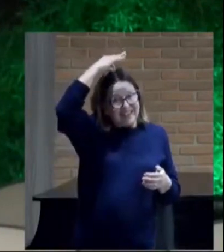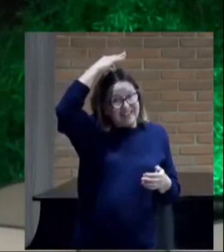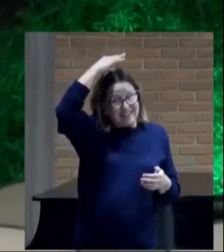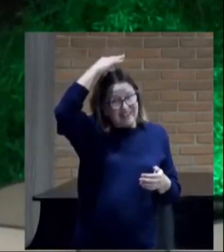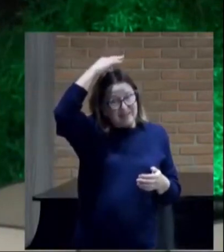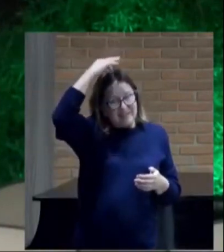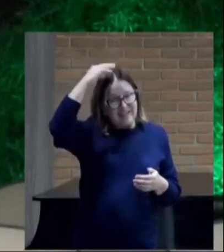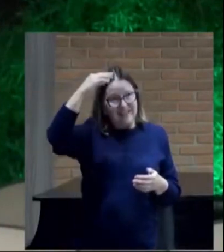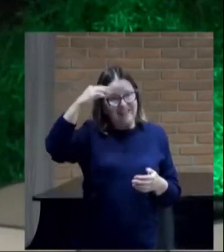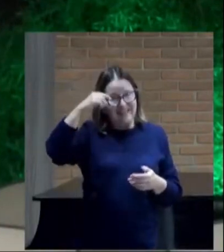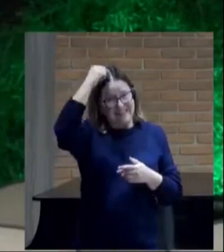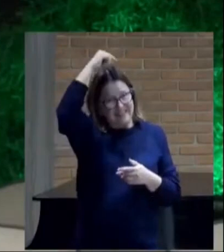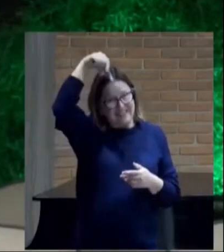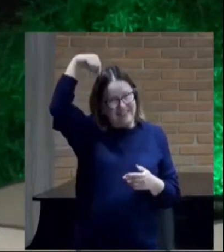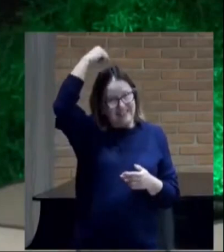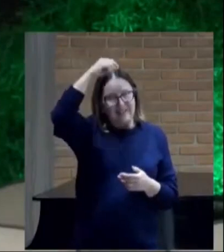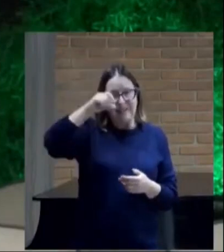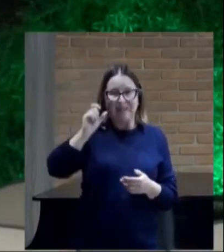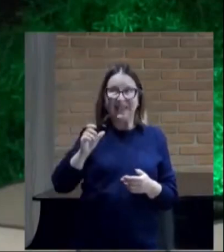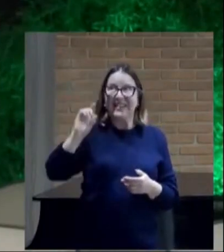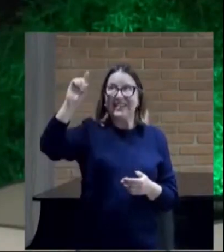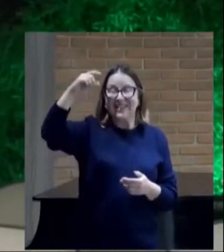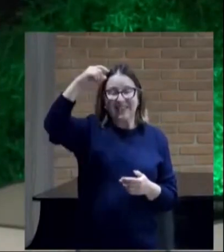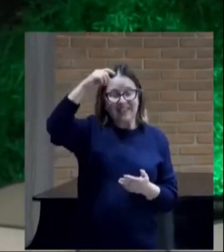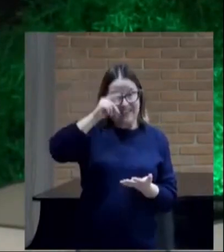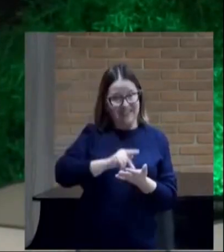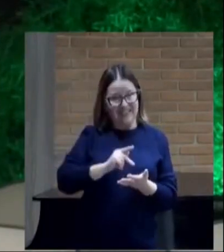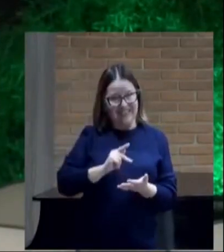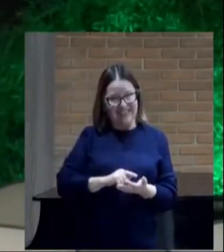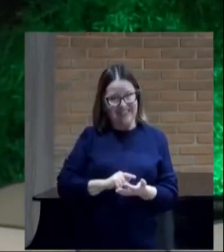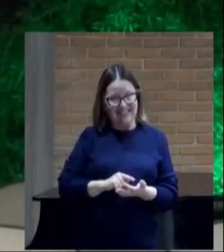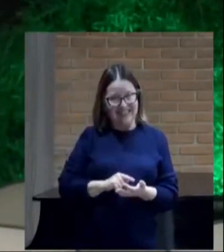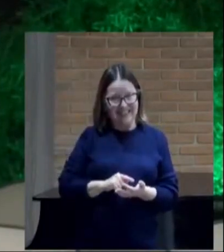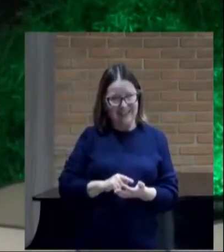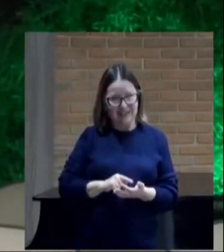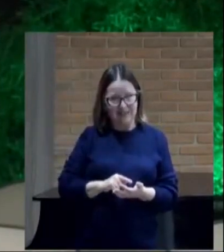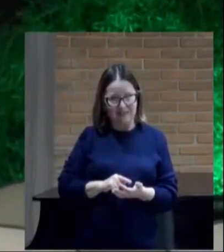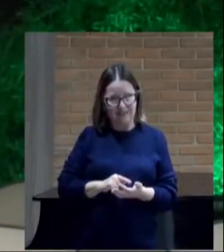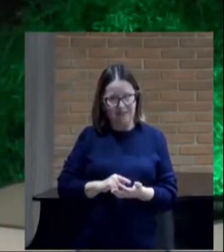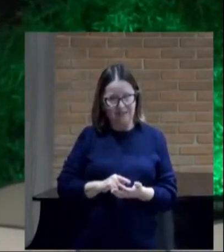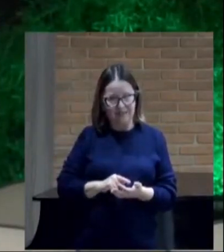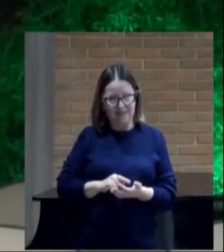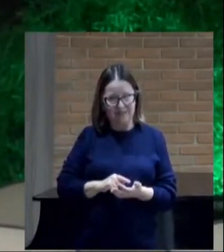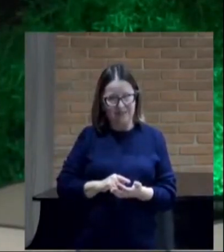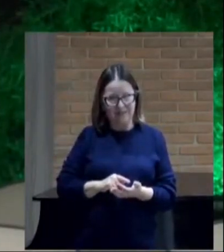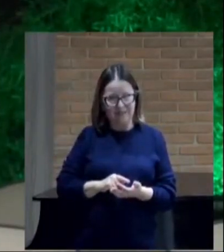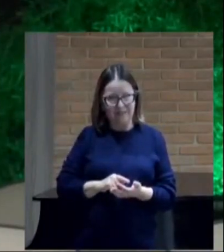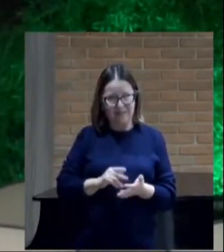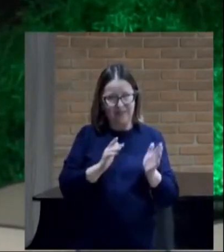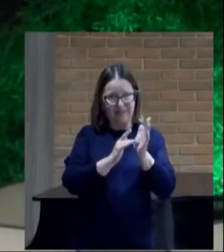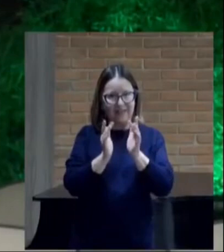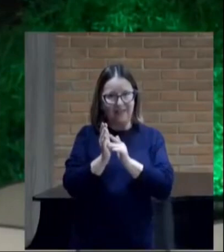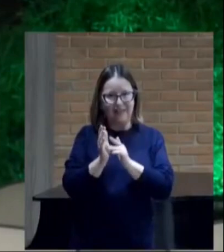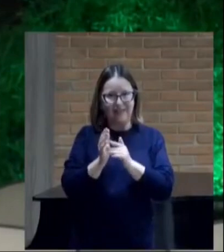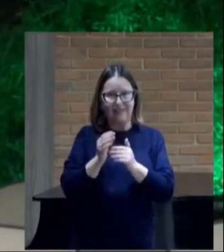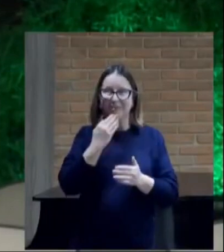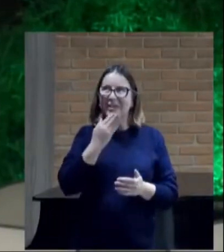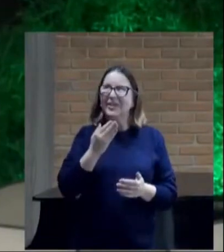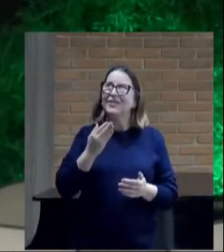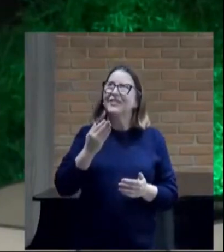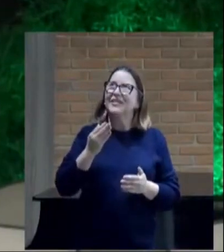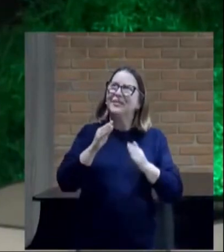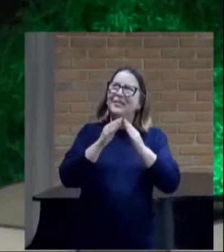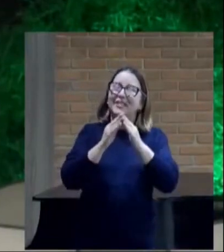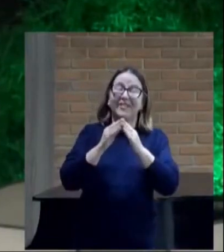a palavra de deus é a verdade santifica os a verdade